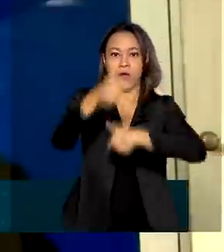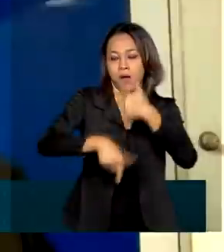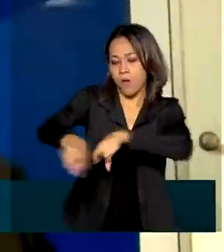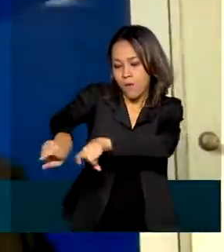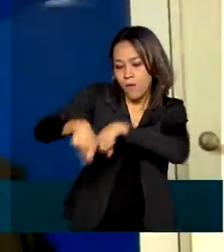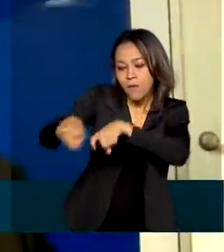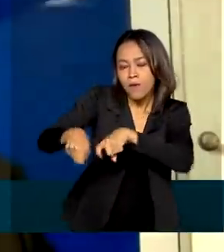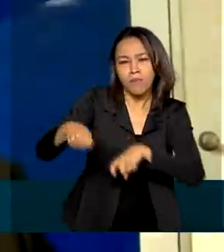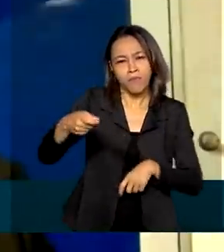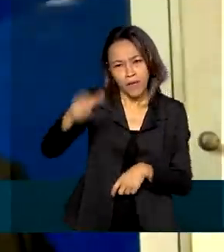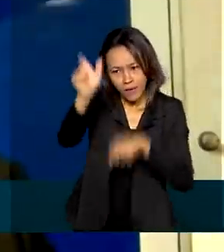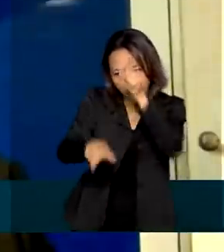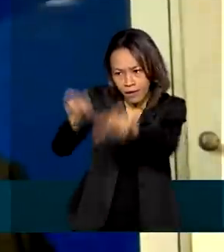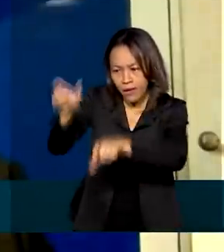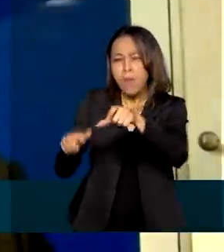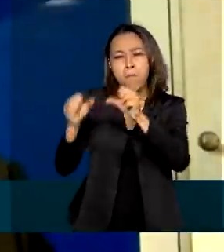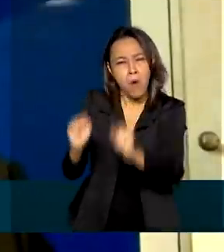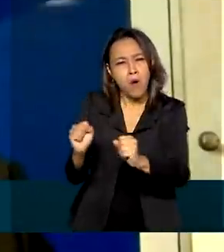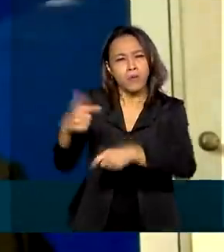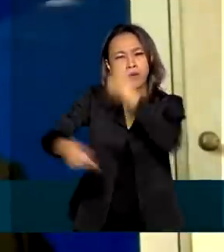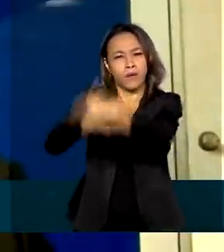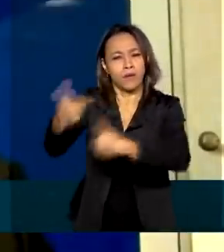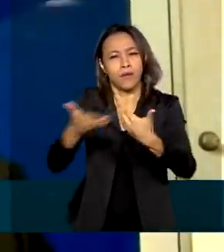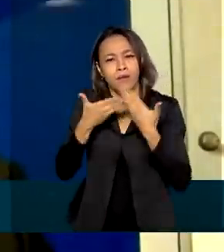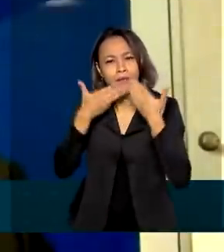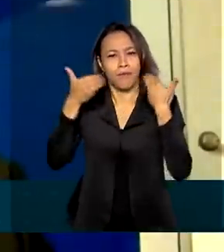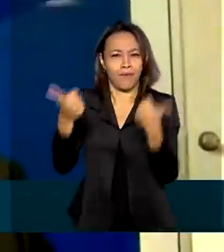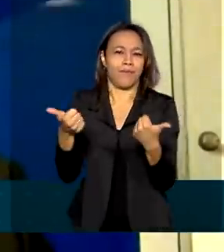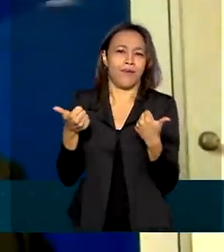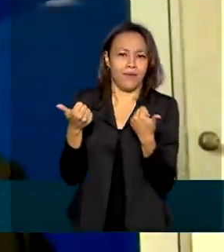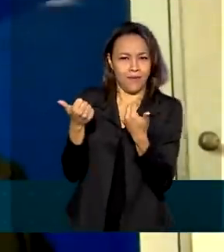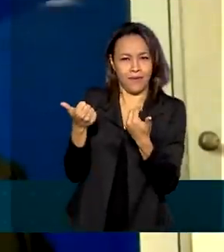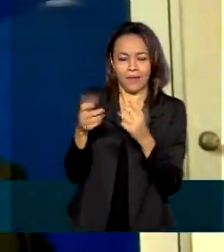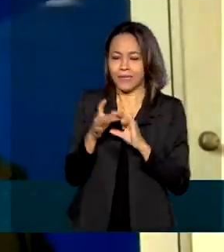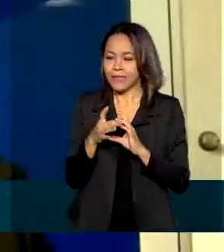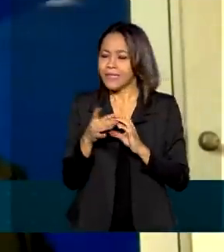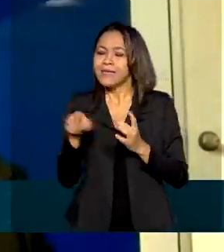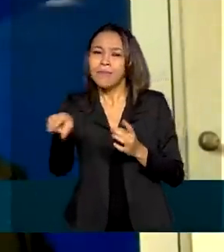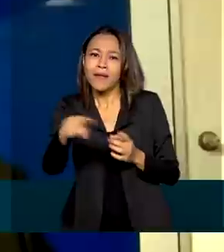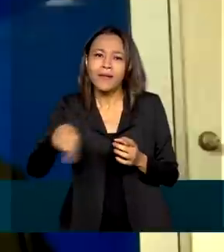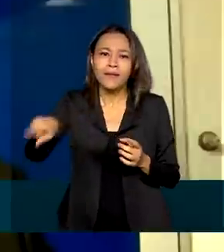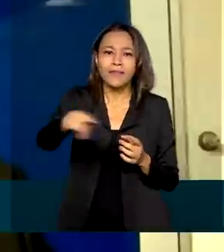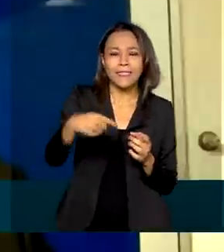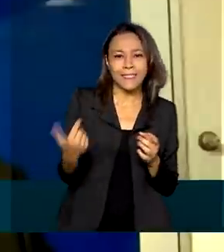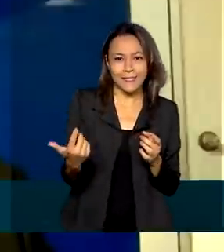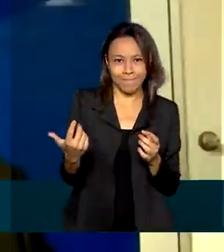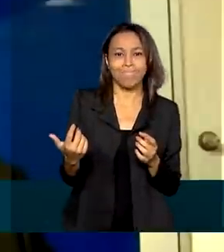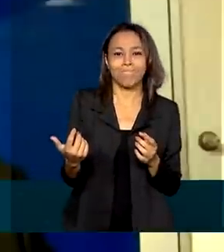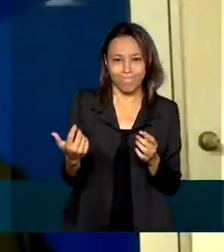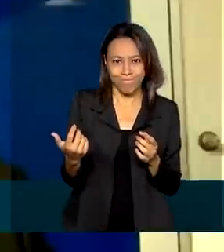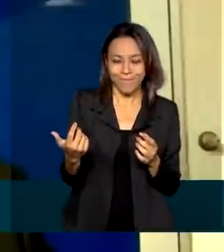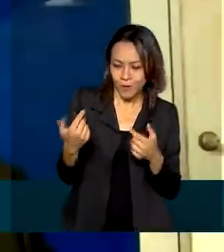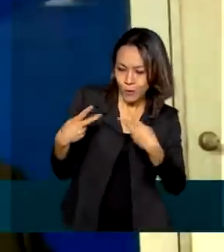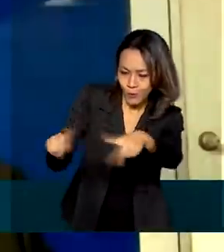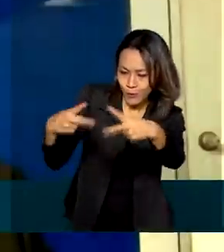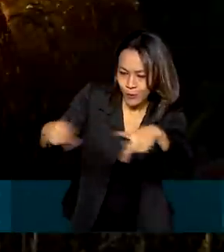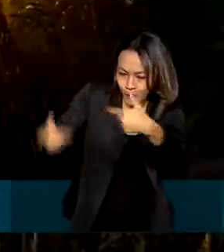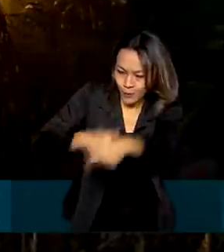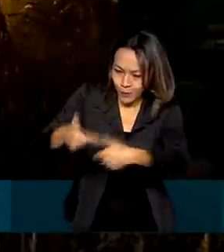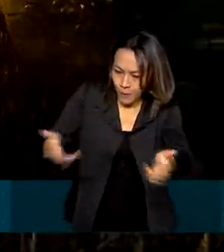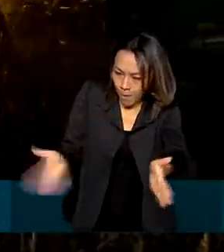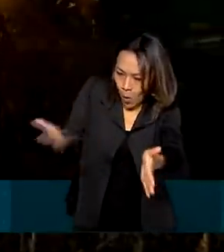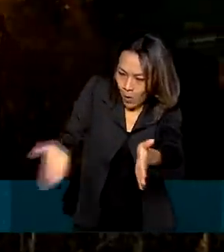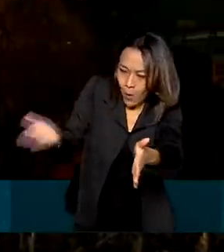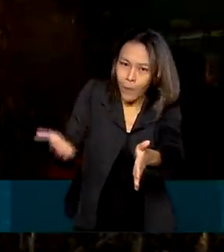que eles possam trabalhar melhor, ter maior liberdade para poder atuar na sua atividade produtiva.